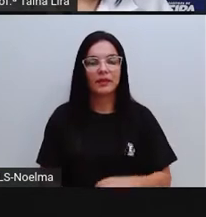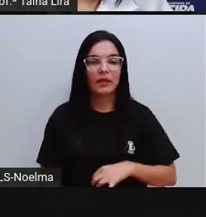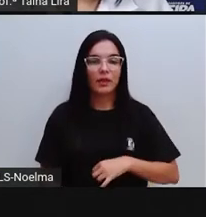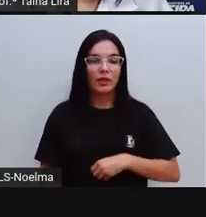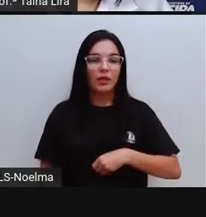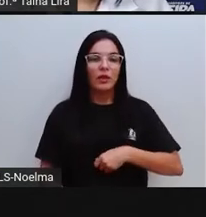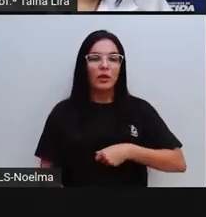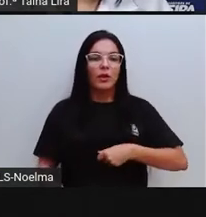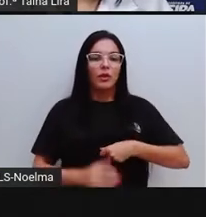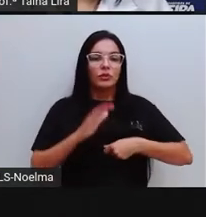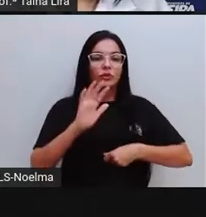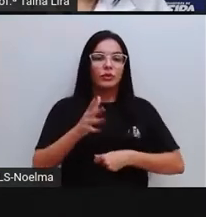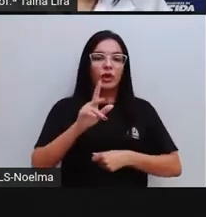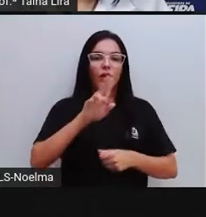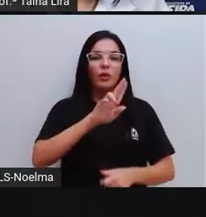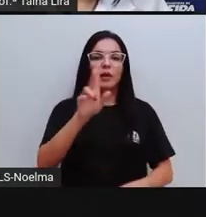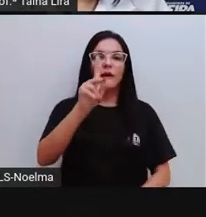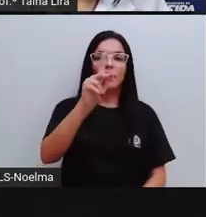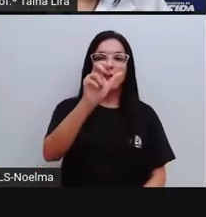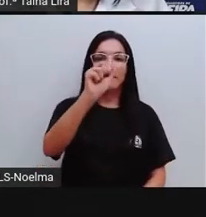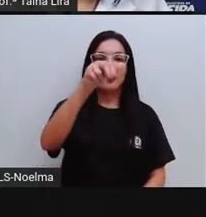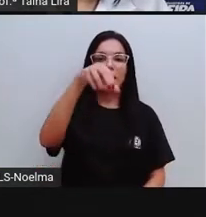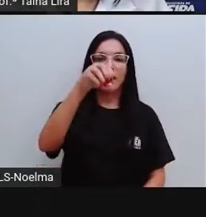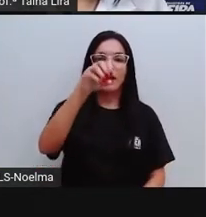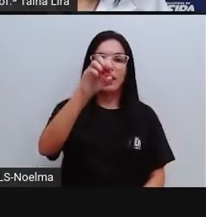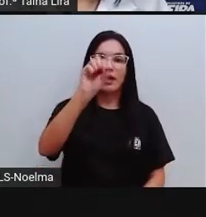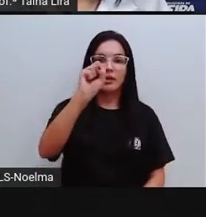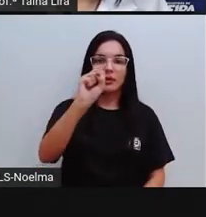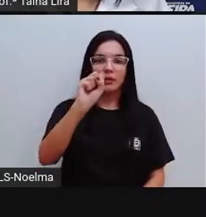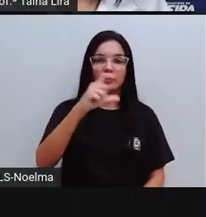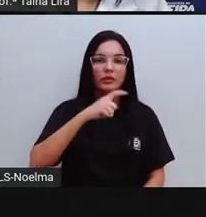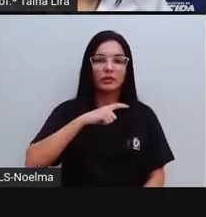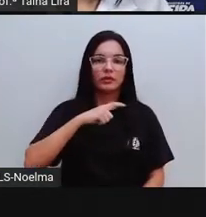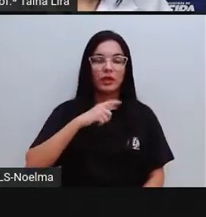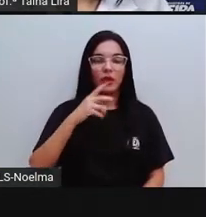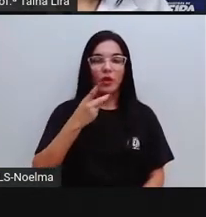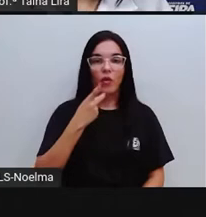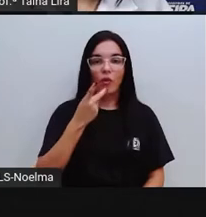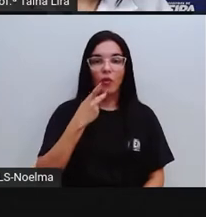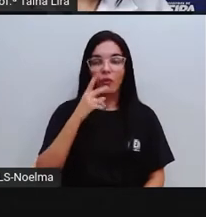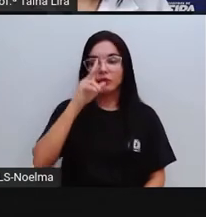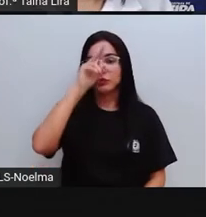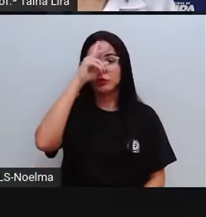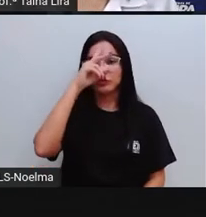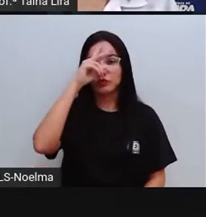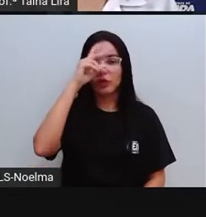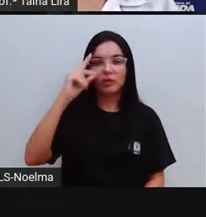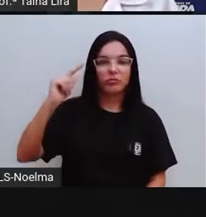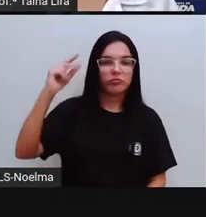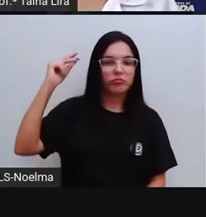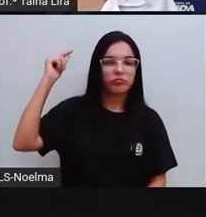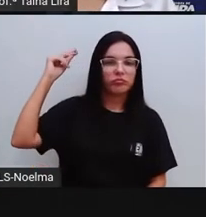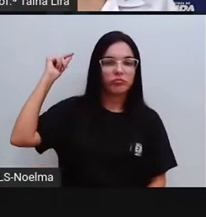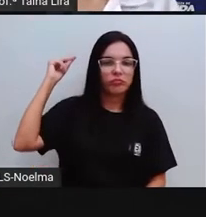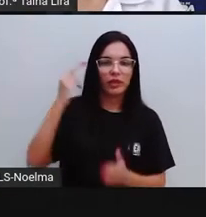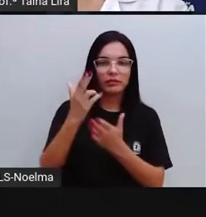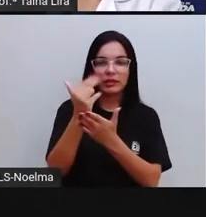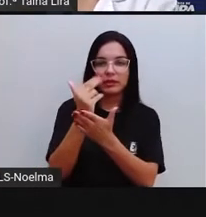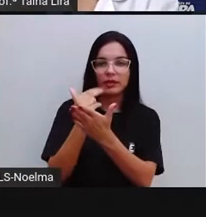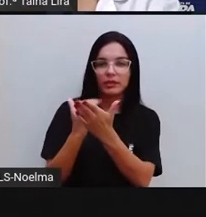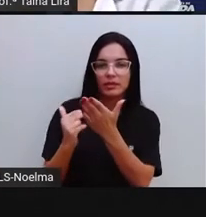histórias antigas através de suas estampas e desenhos, tá? A Pró já leu uma história